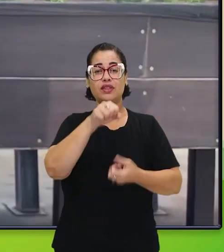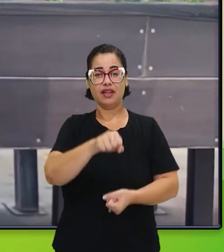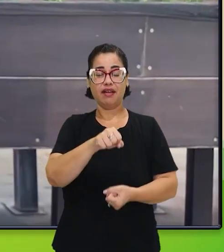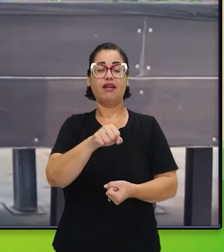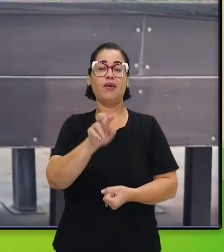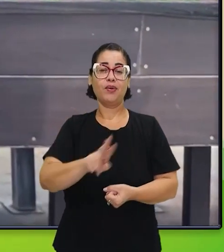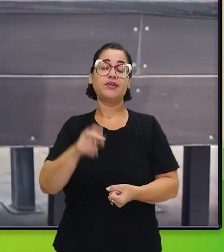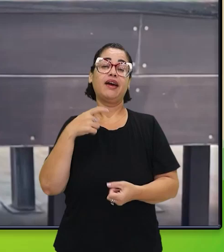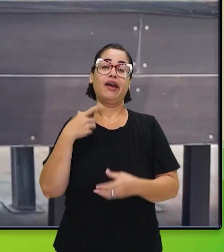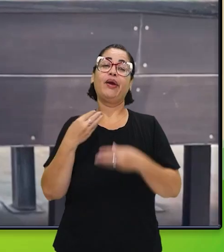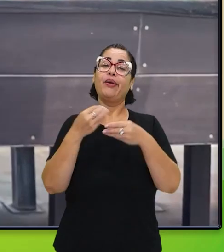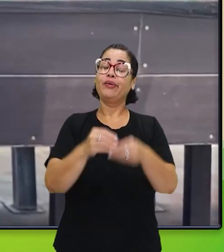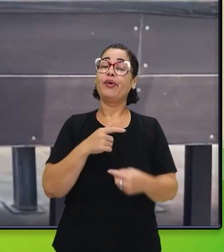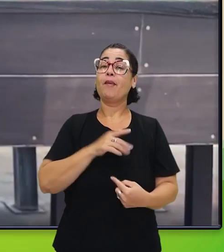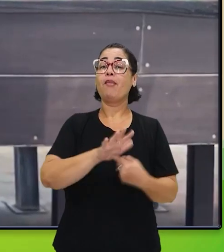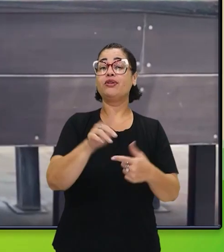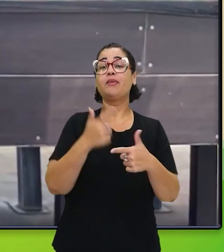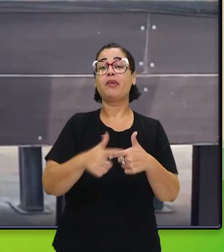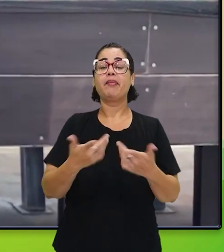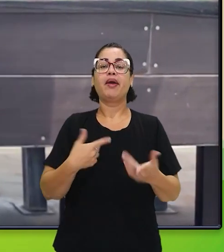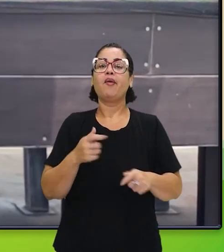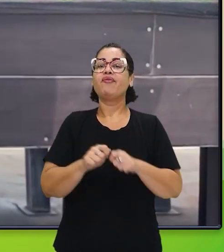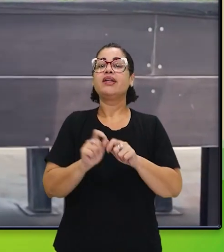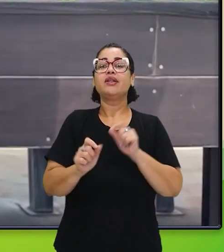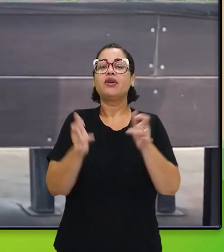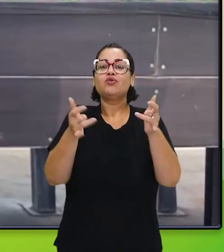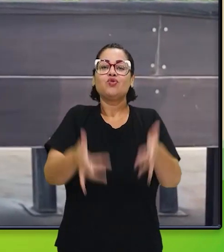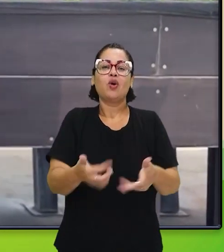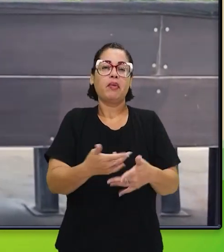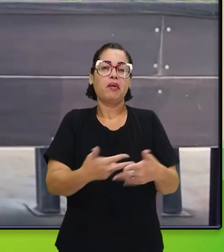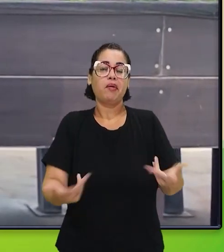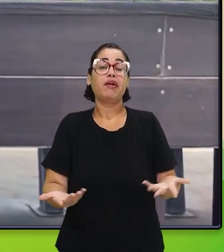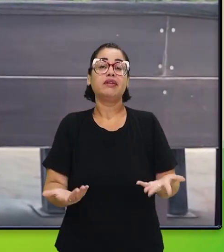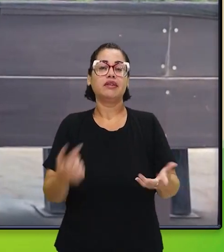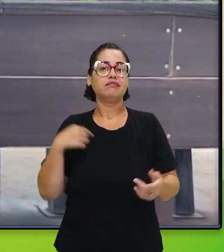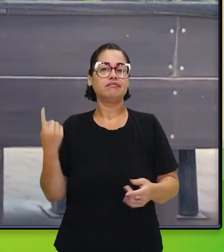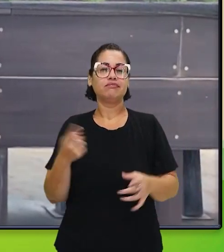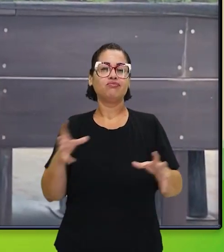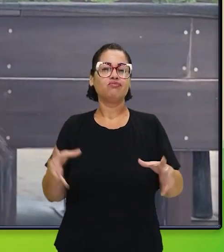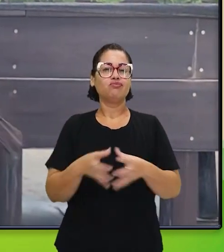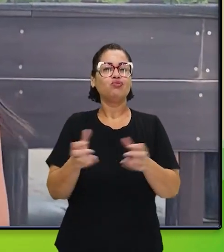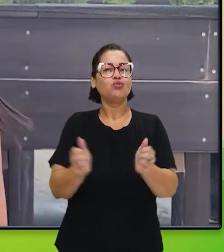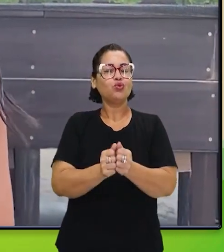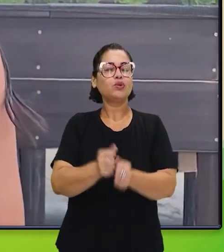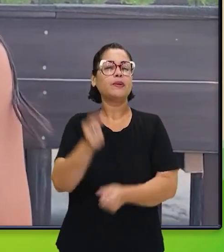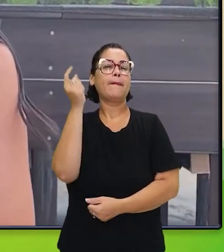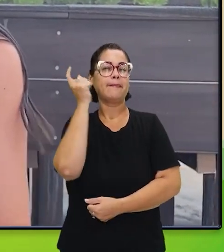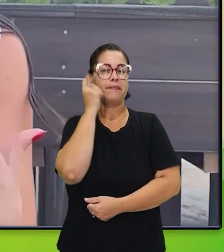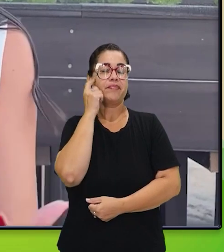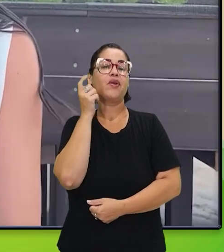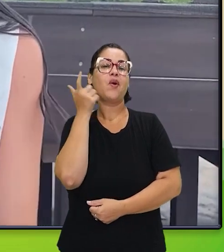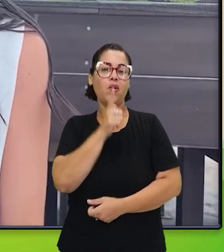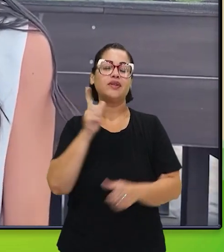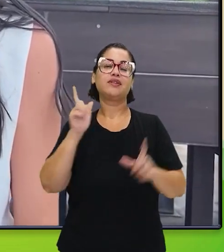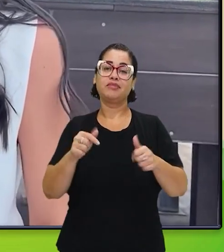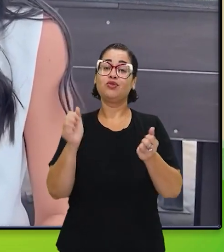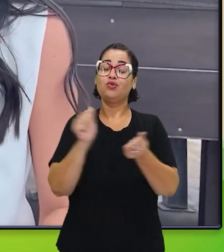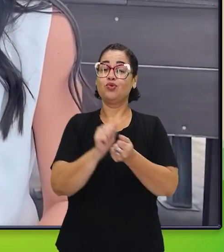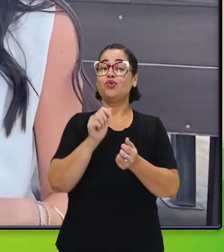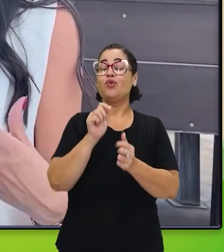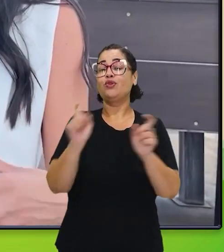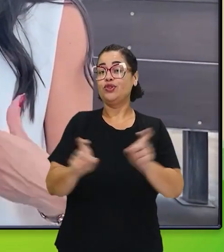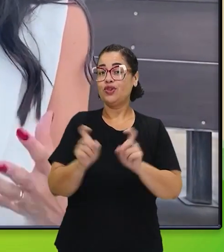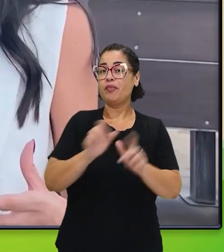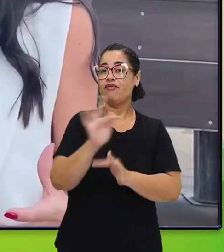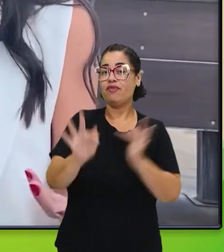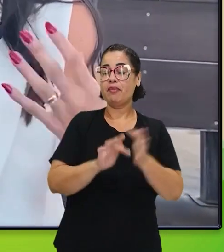trouxe um problema, né? O que eu faço com o meu resíduo orgânico? E aí, juntos, a gente conseguiu pensar no Ecoflamboyant com essa proposta dele